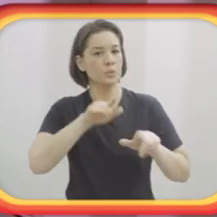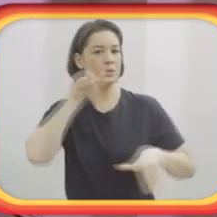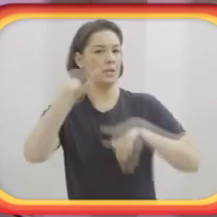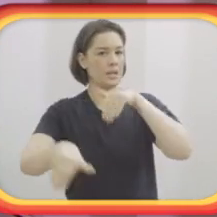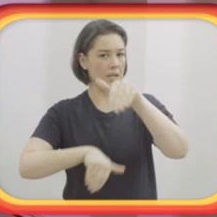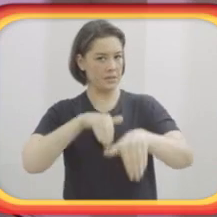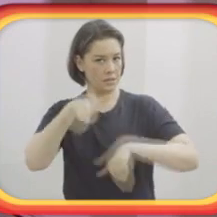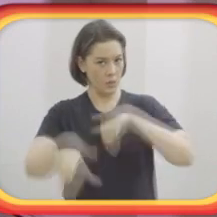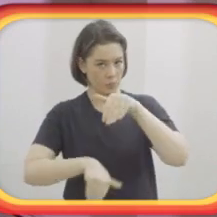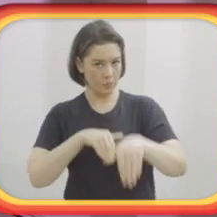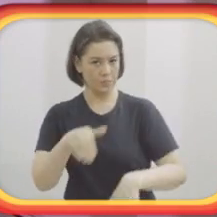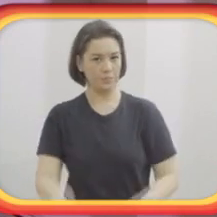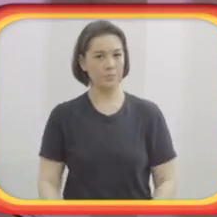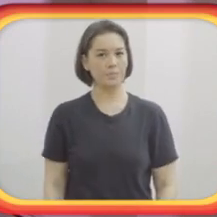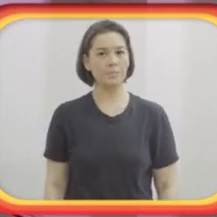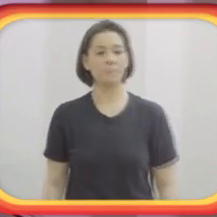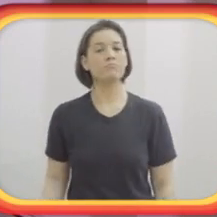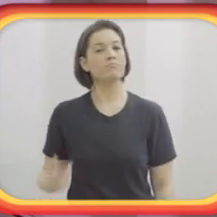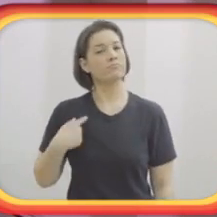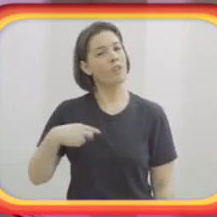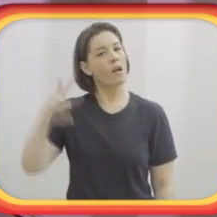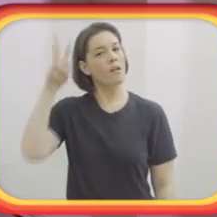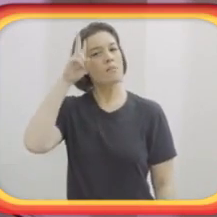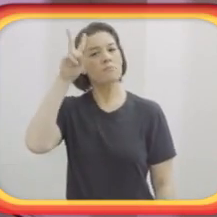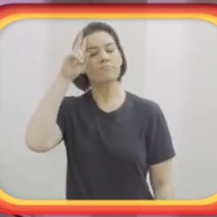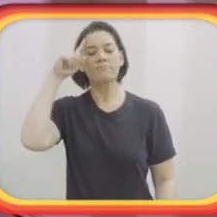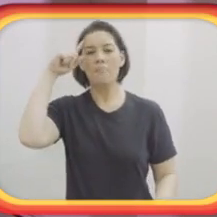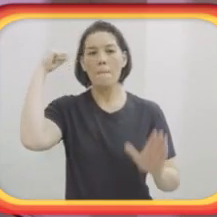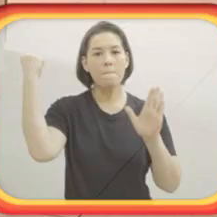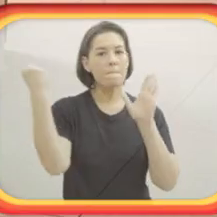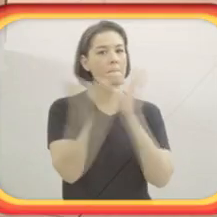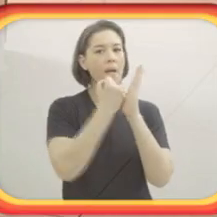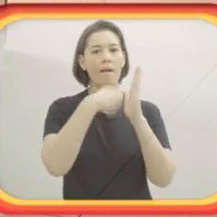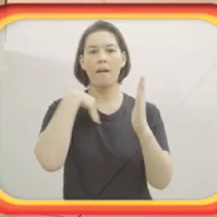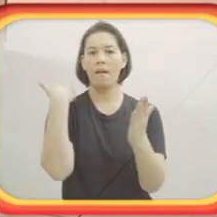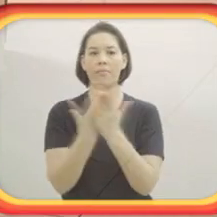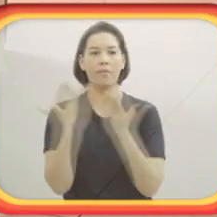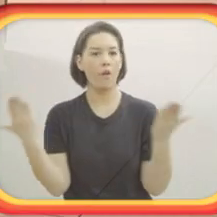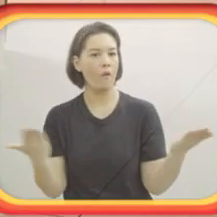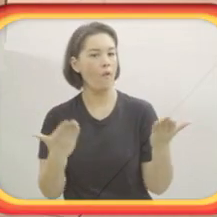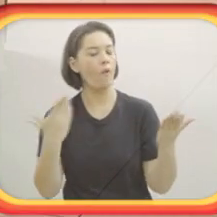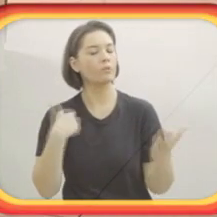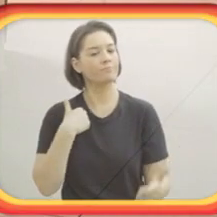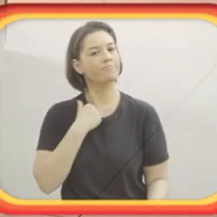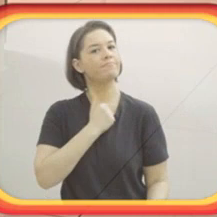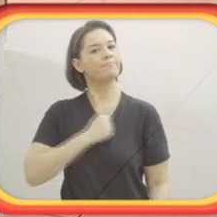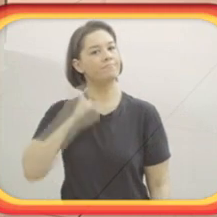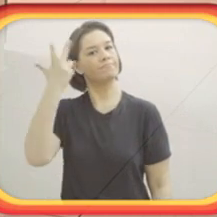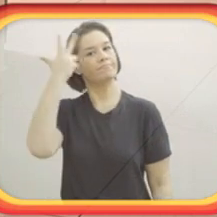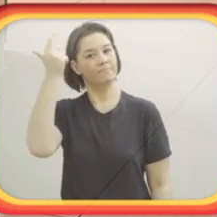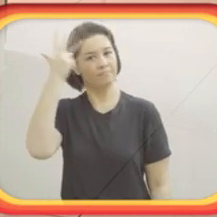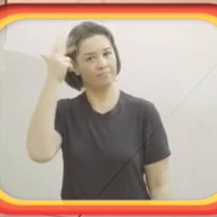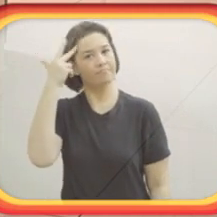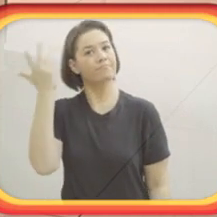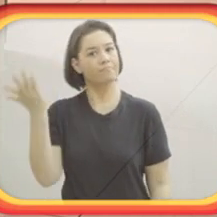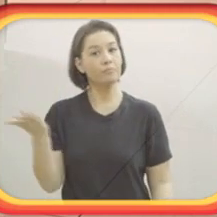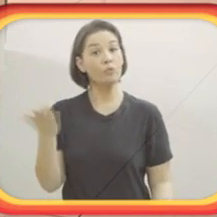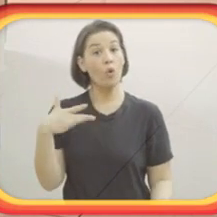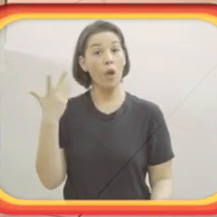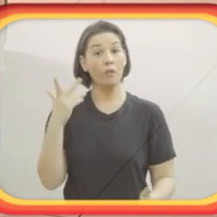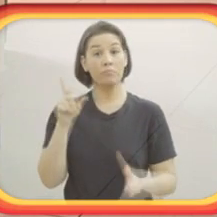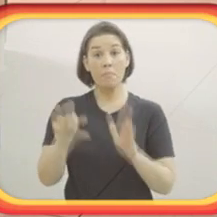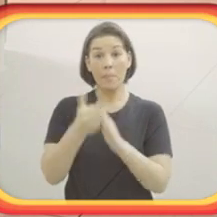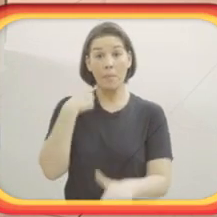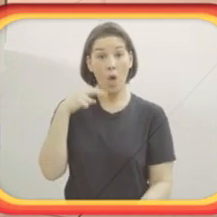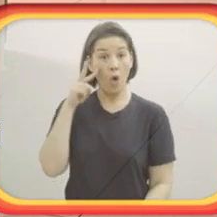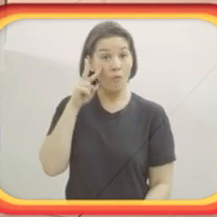aulas, conseguiu fazer os quatro estilos de natação. Assim, o que eu me lembro, me marca bem, e hoje eu até me